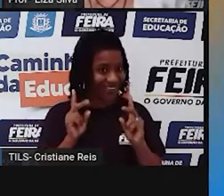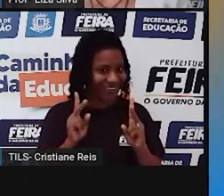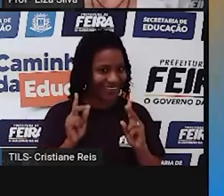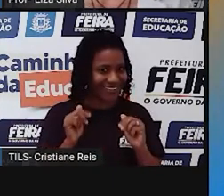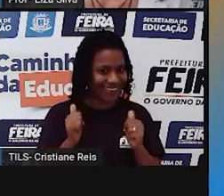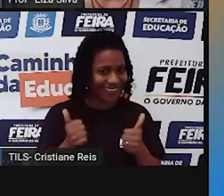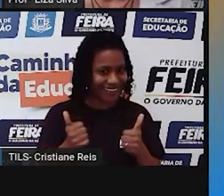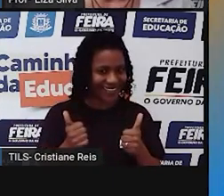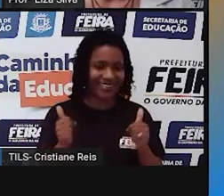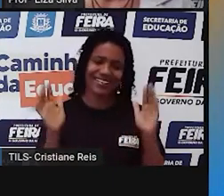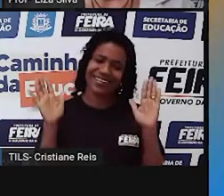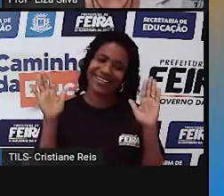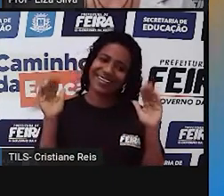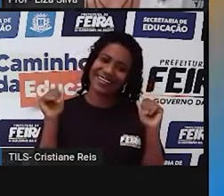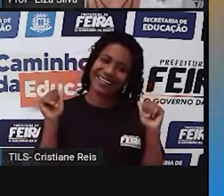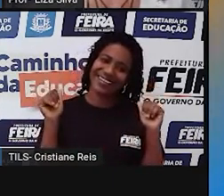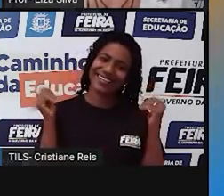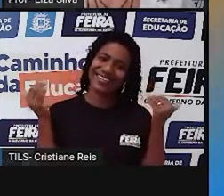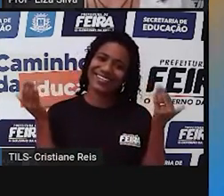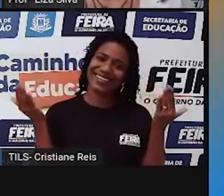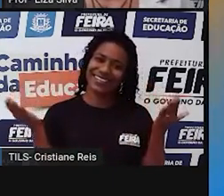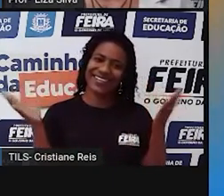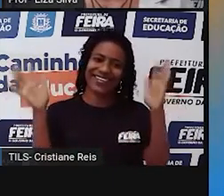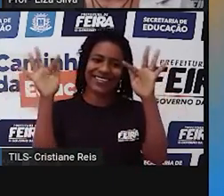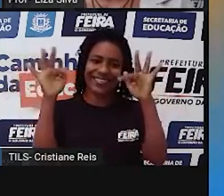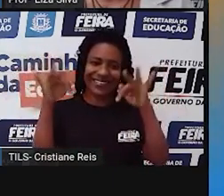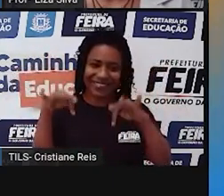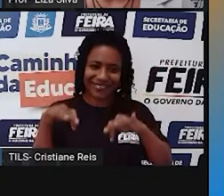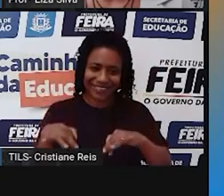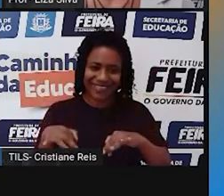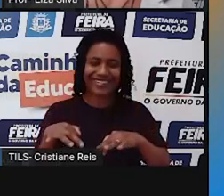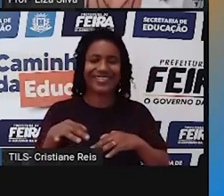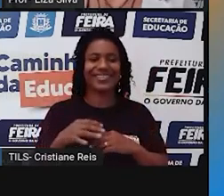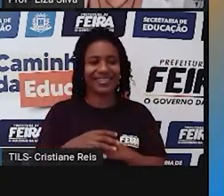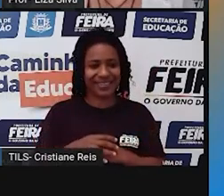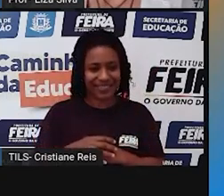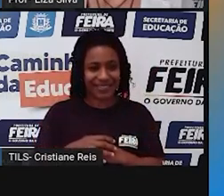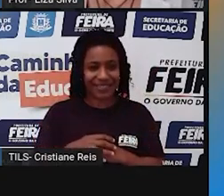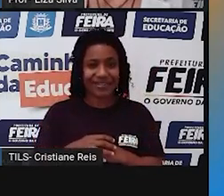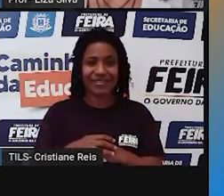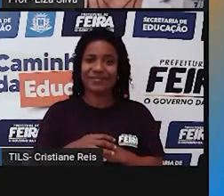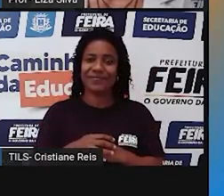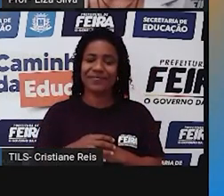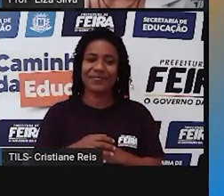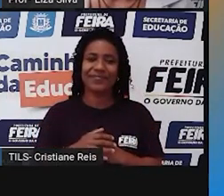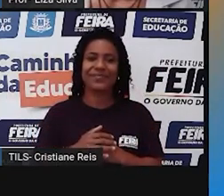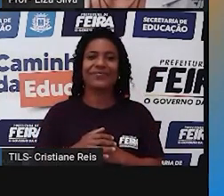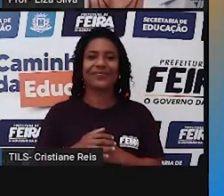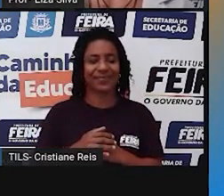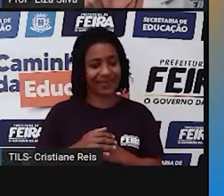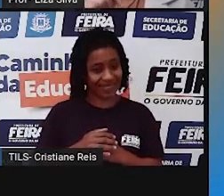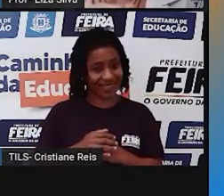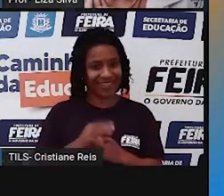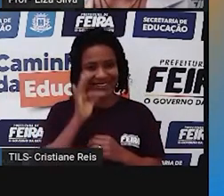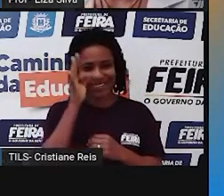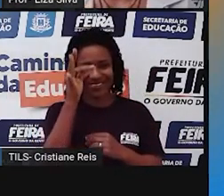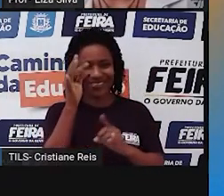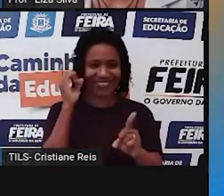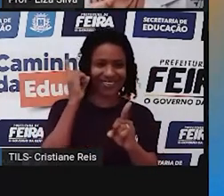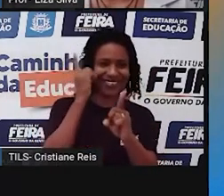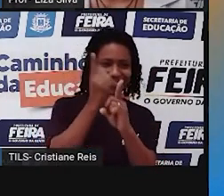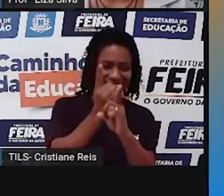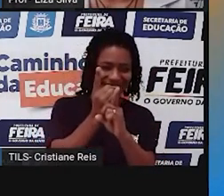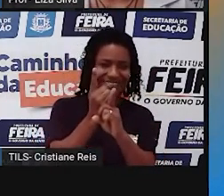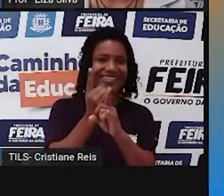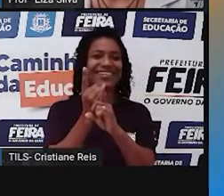E chegamos então ao final de nossa aula de hoje. See you next class! Eu espero ver vocês